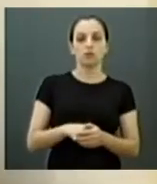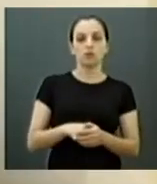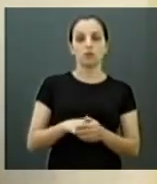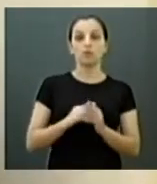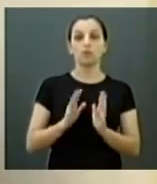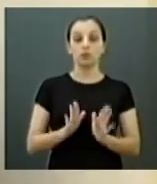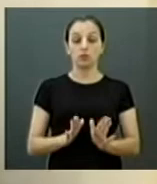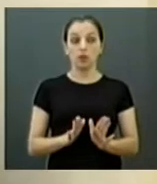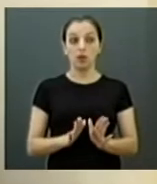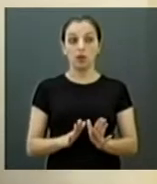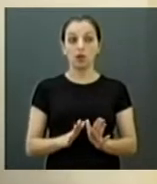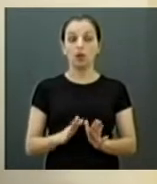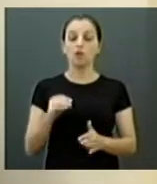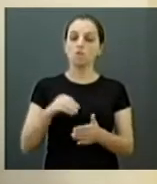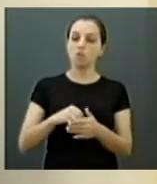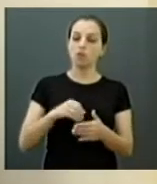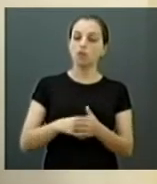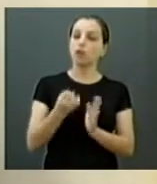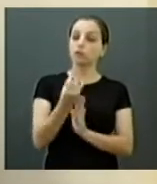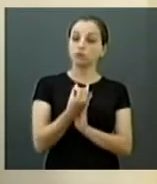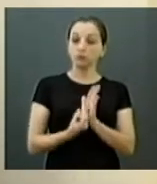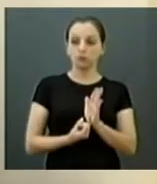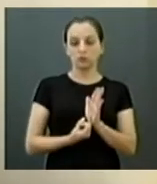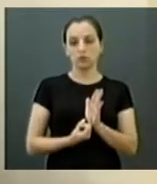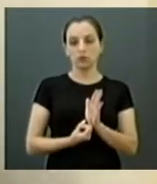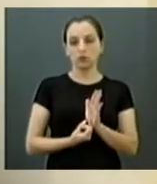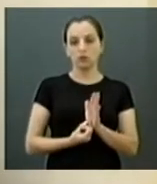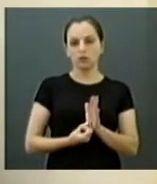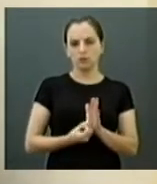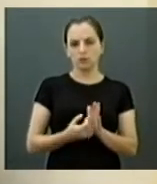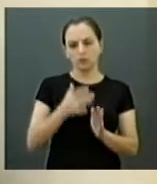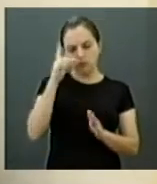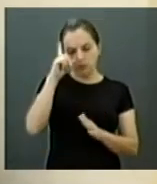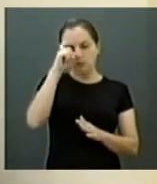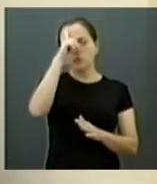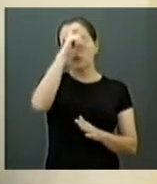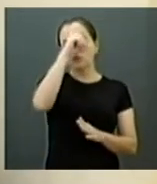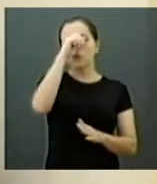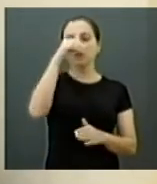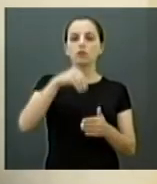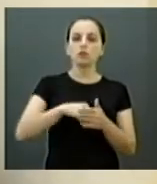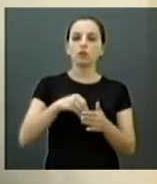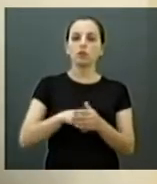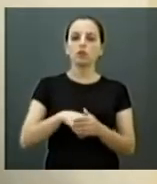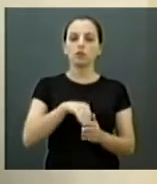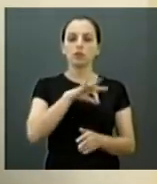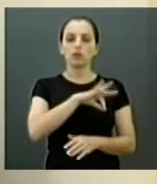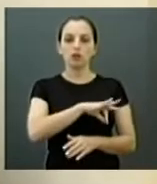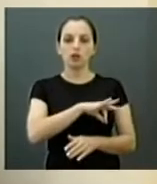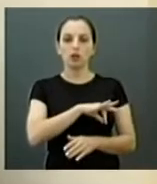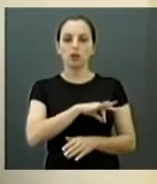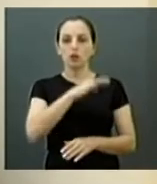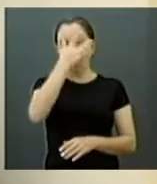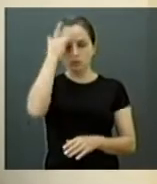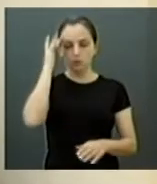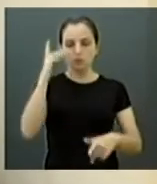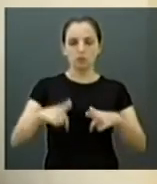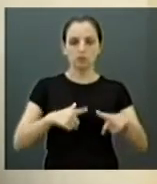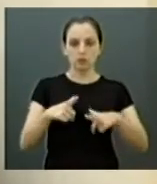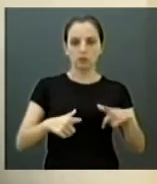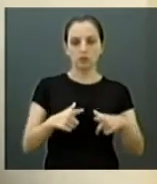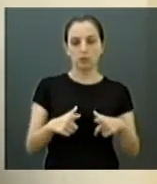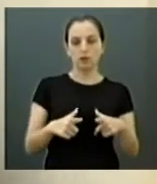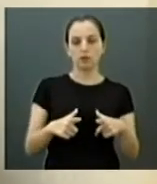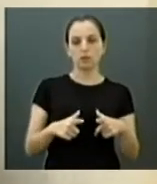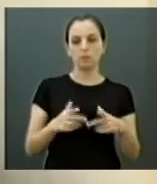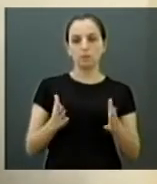Já é difícil votar inflação, que vai ser duro para nós votar aqui o salário do servidor. A recuperação só da inflação. Mais um minuto, Fala. Mais